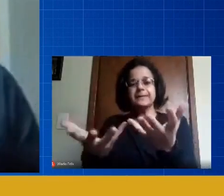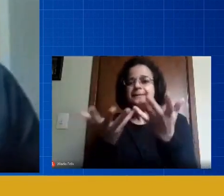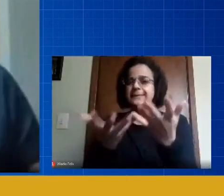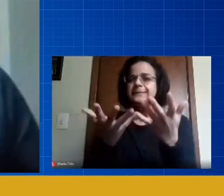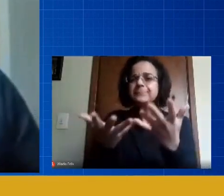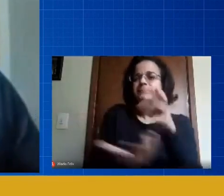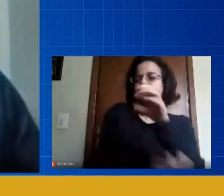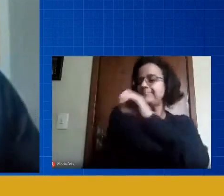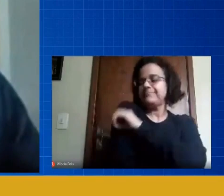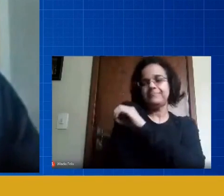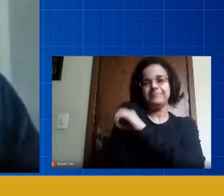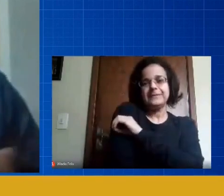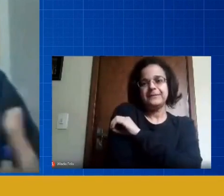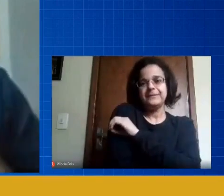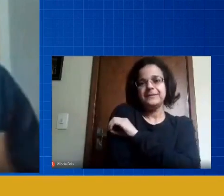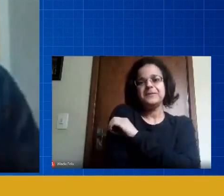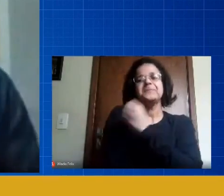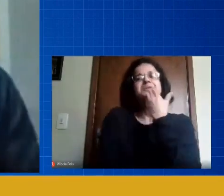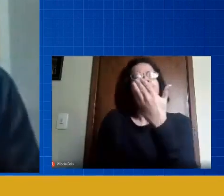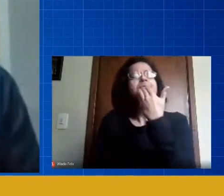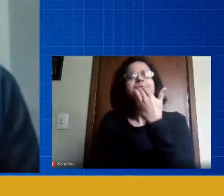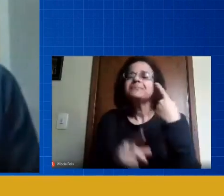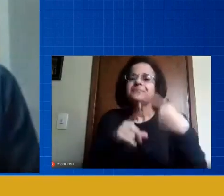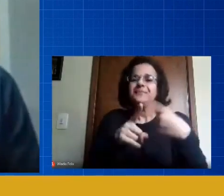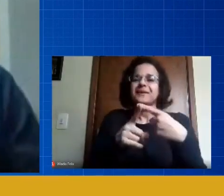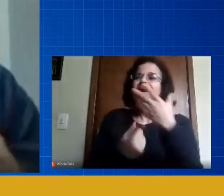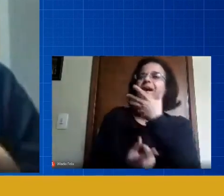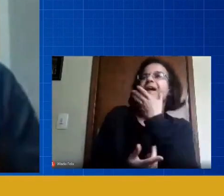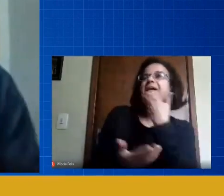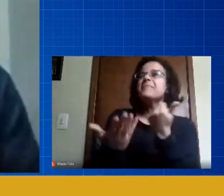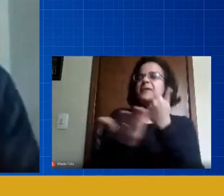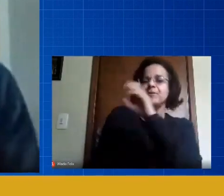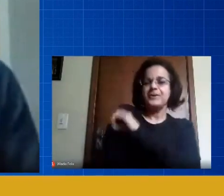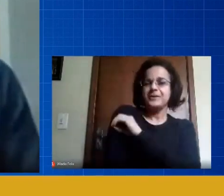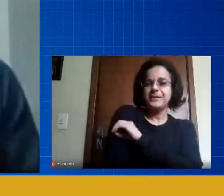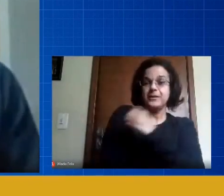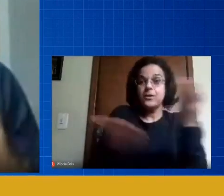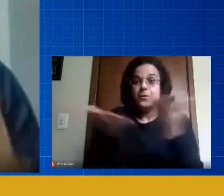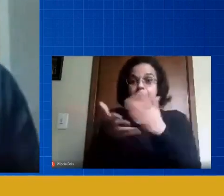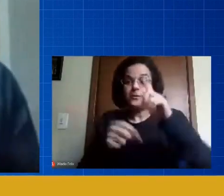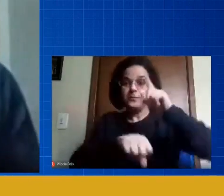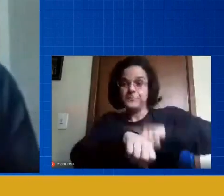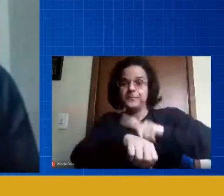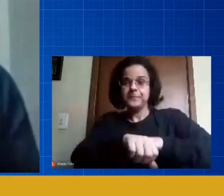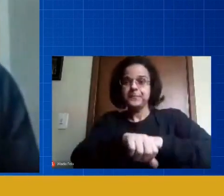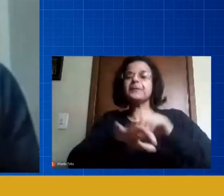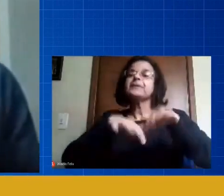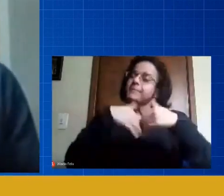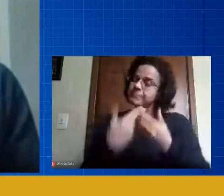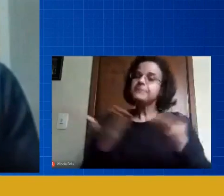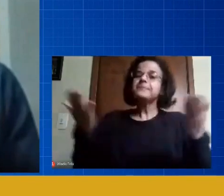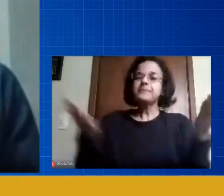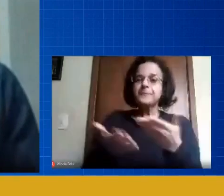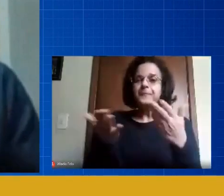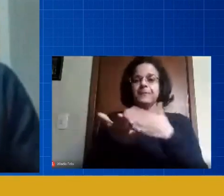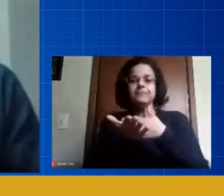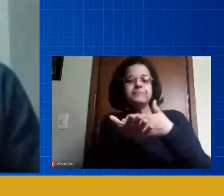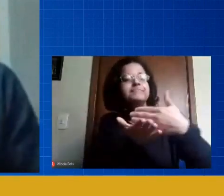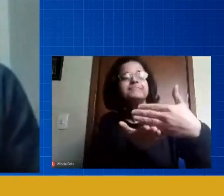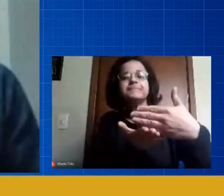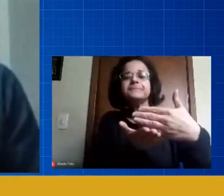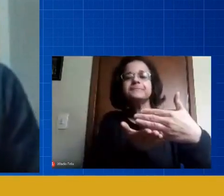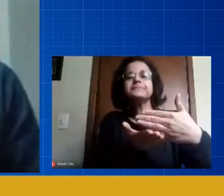educação infantil, achar que a educação infantil era a mais importante para a gente naquele momento, e vamos fazer esse processo, vamos